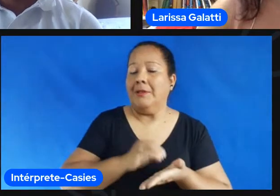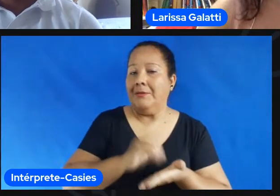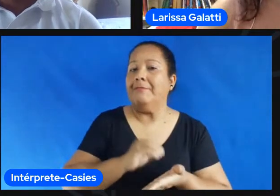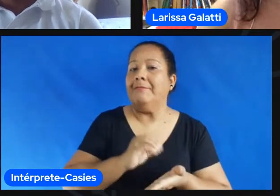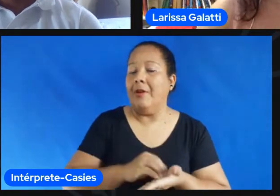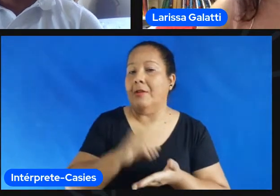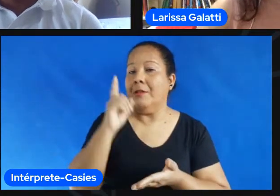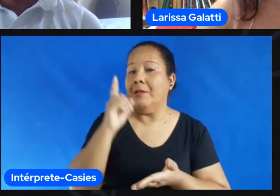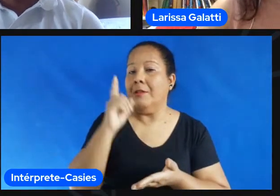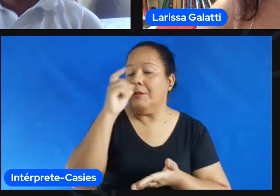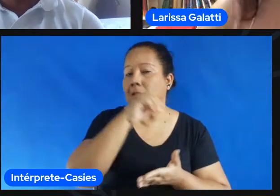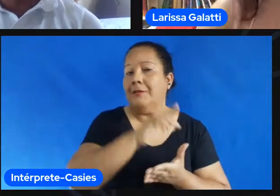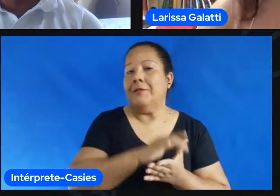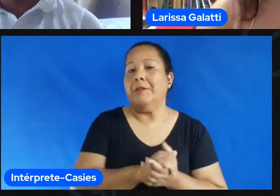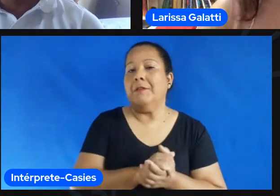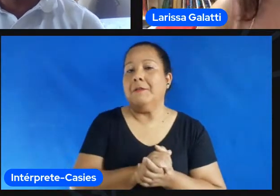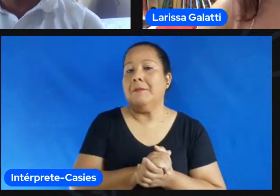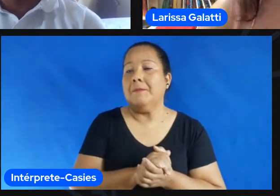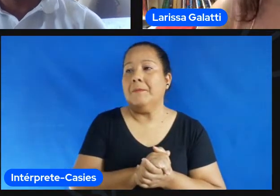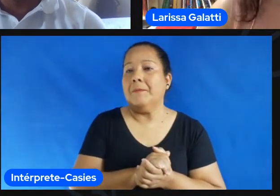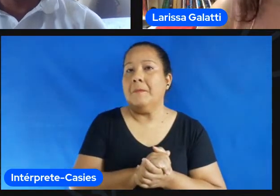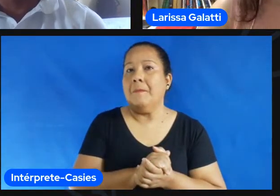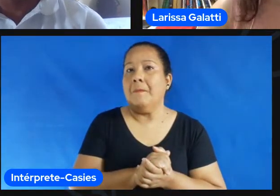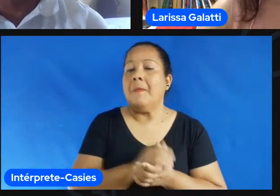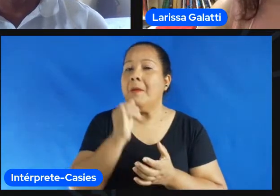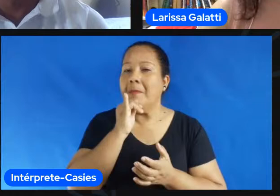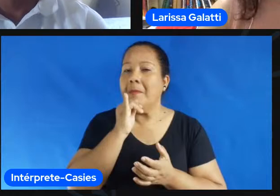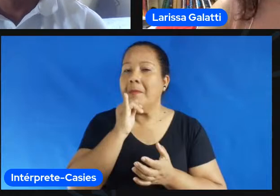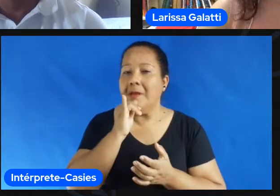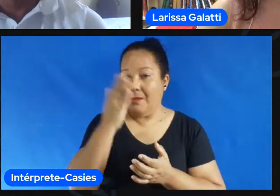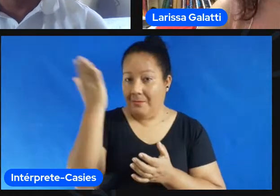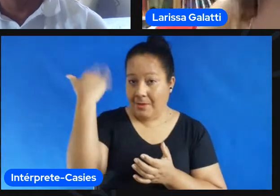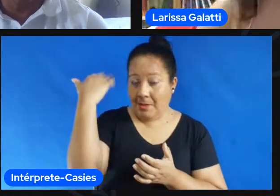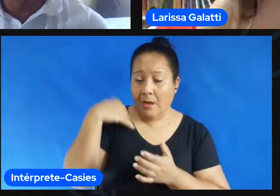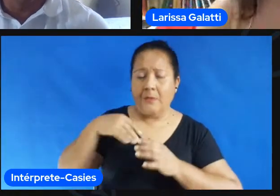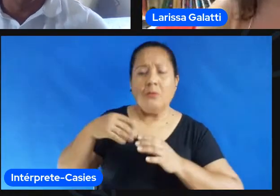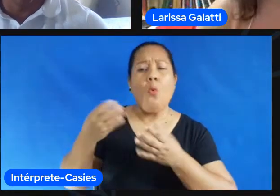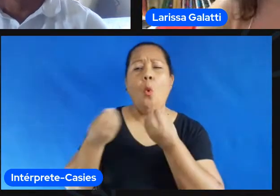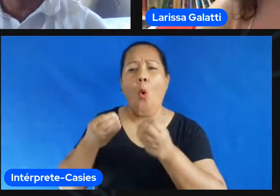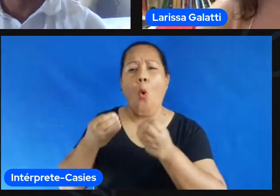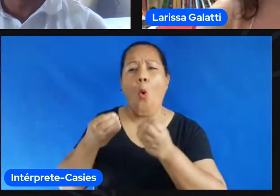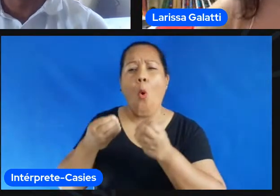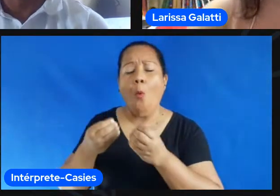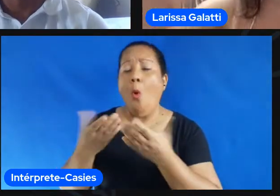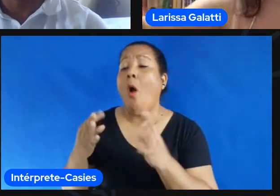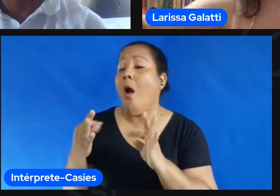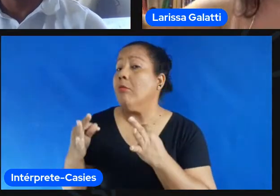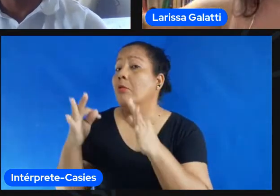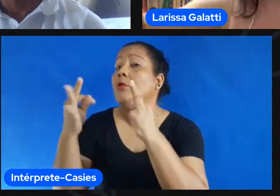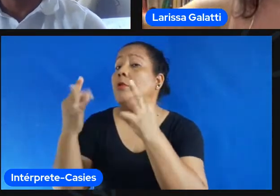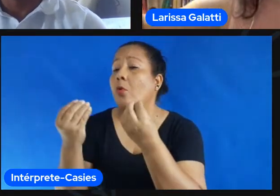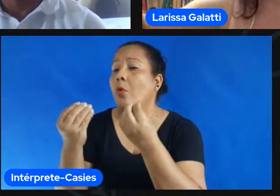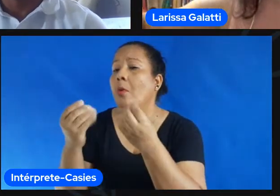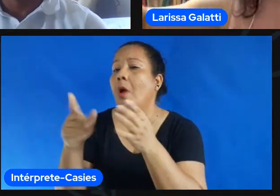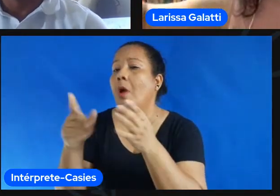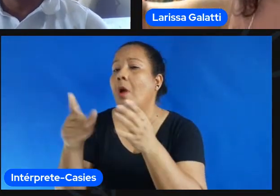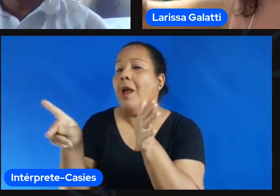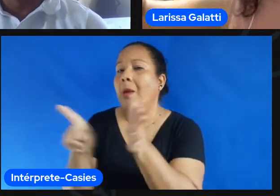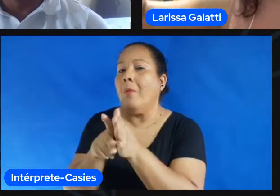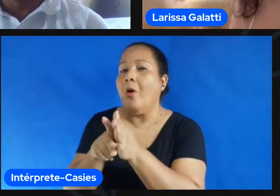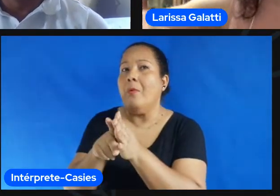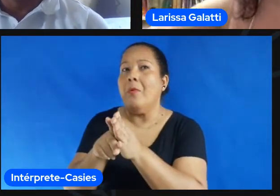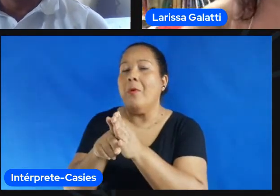quem lembra disso gente transparência slide né eu querer dar aula com slide quando eu tenho obrigada quando